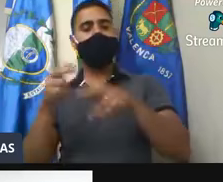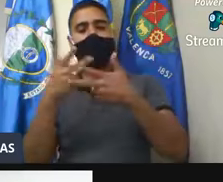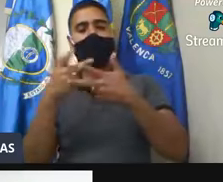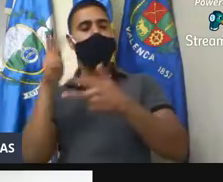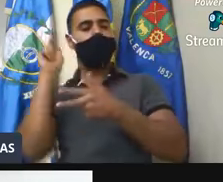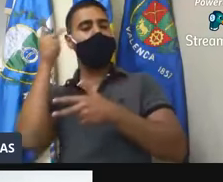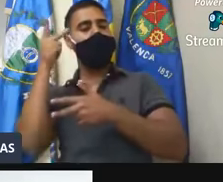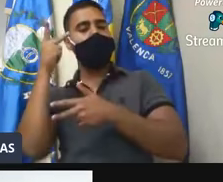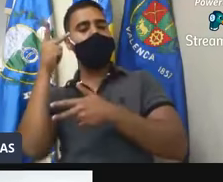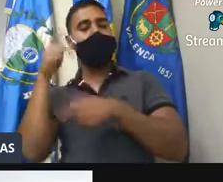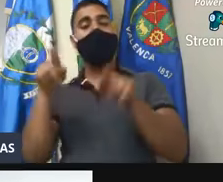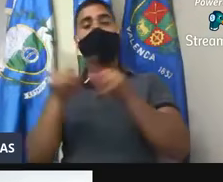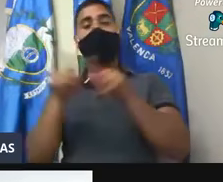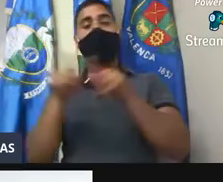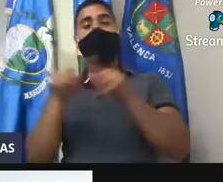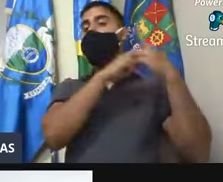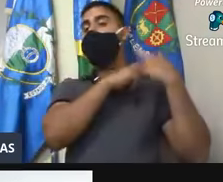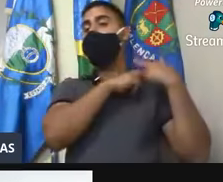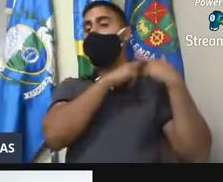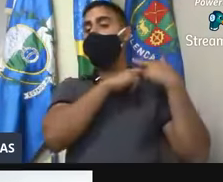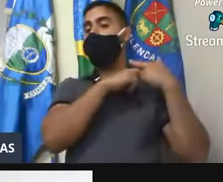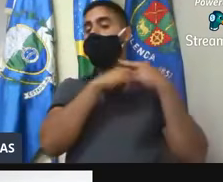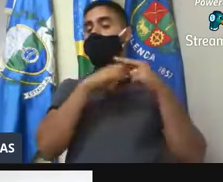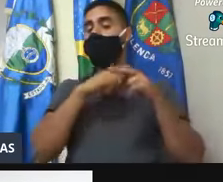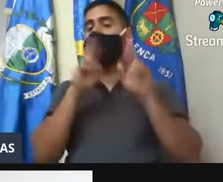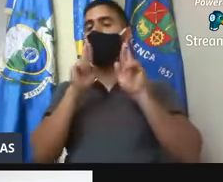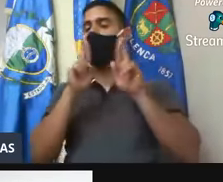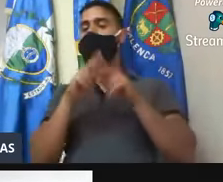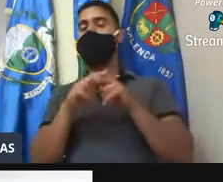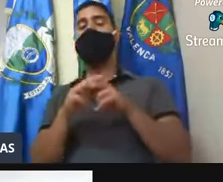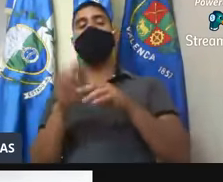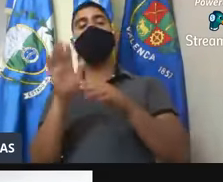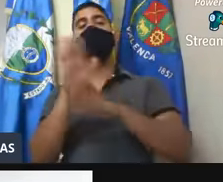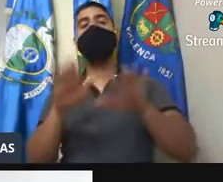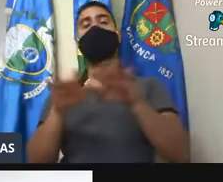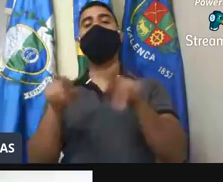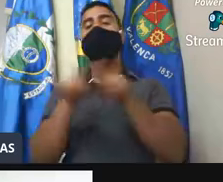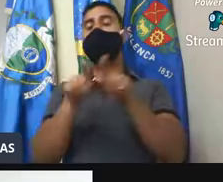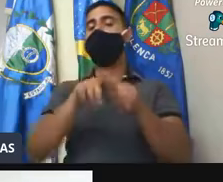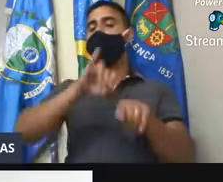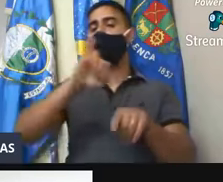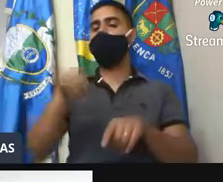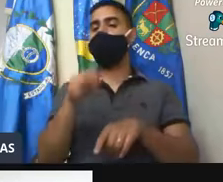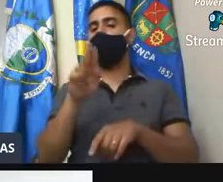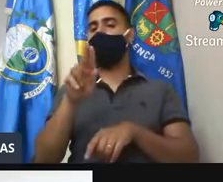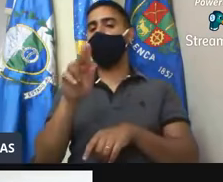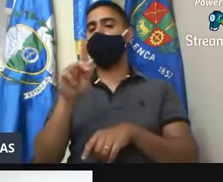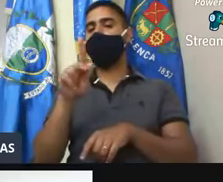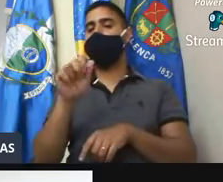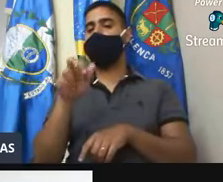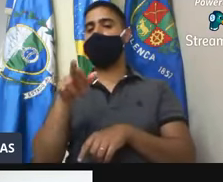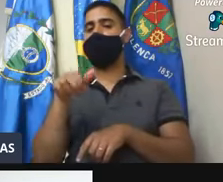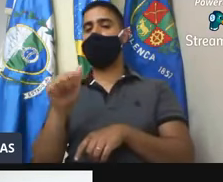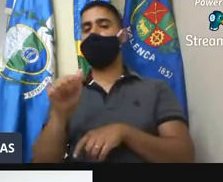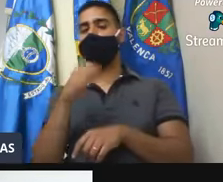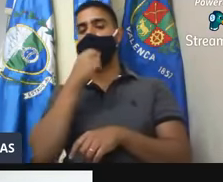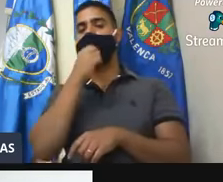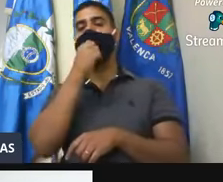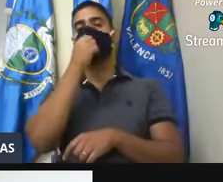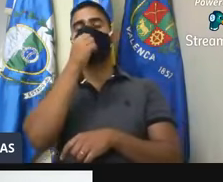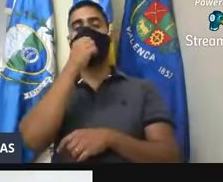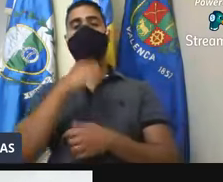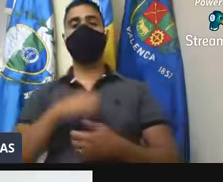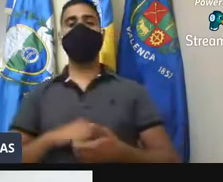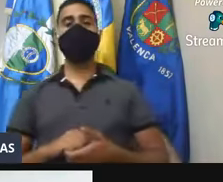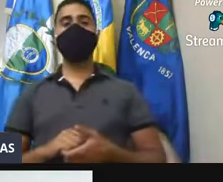responsável pela estação de Juparaná. Lá não é o INEPAC, por ser um bem da antiga rede ferroviária.